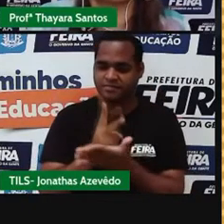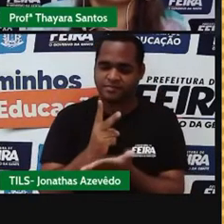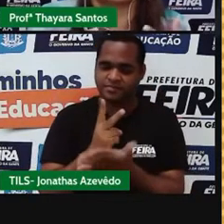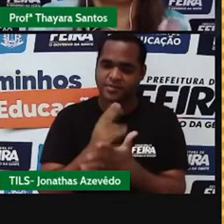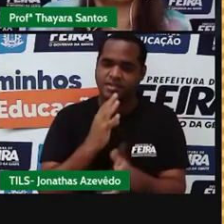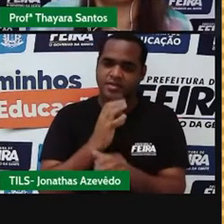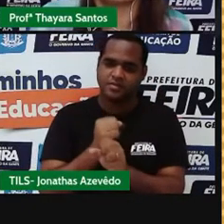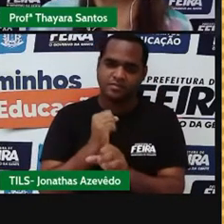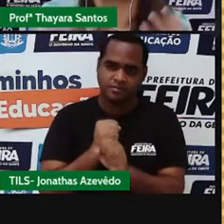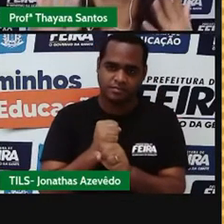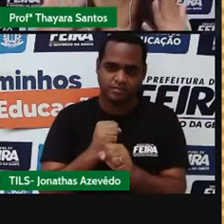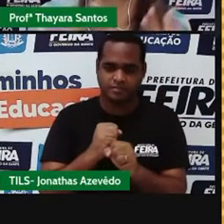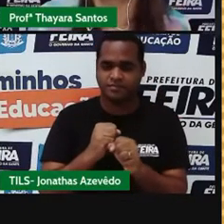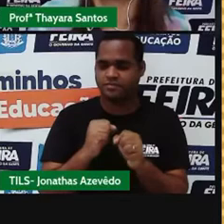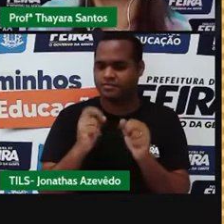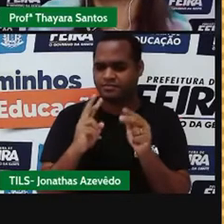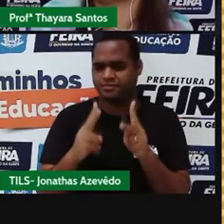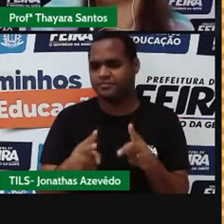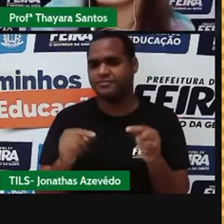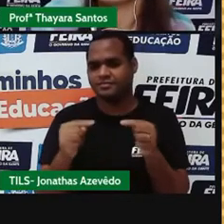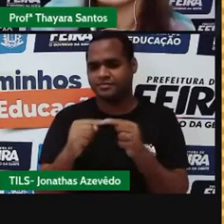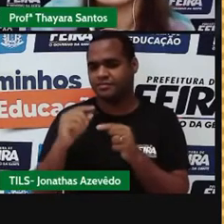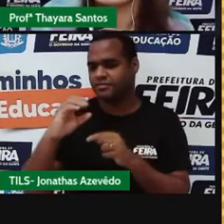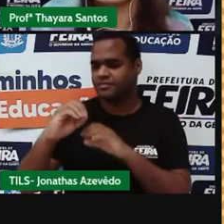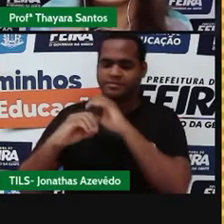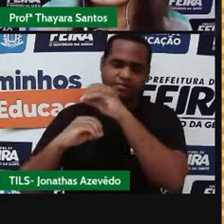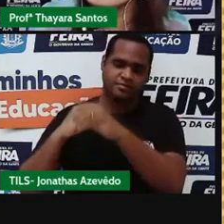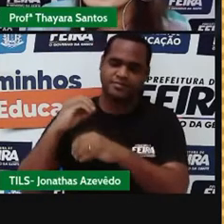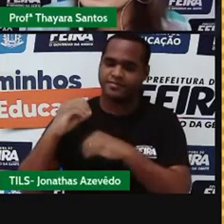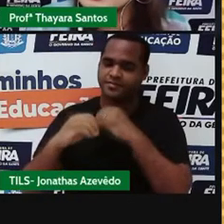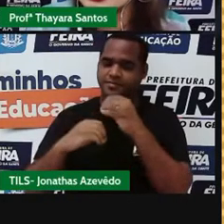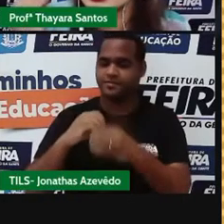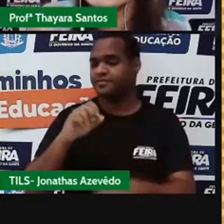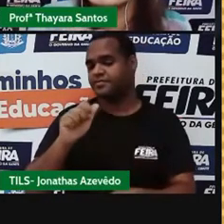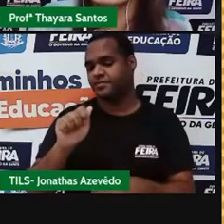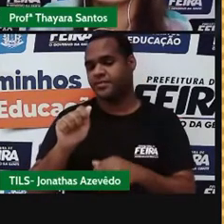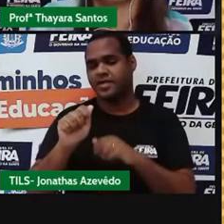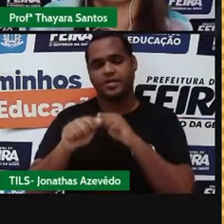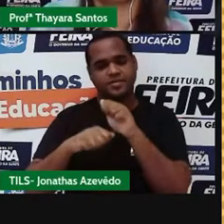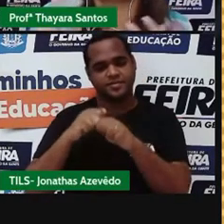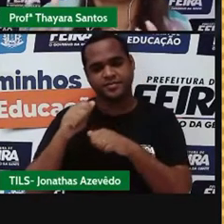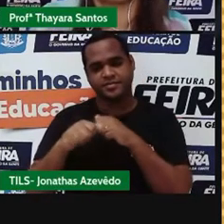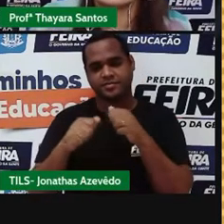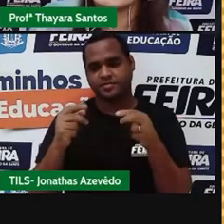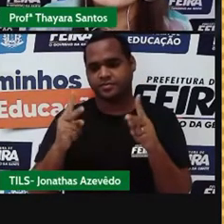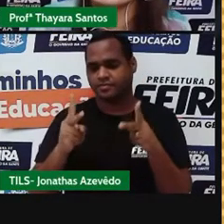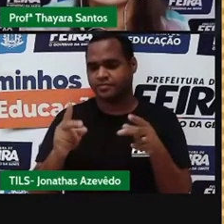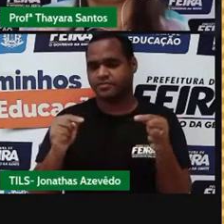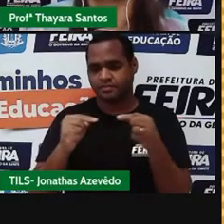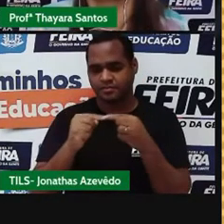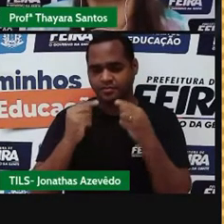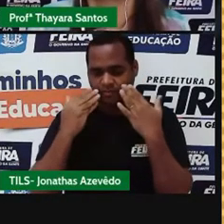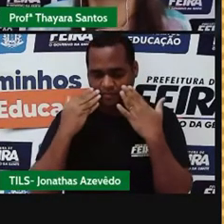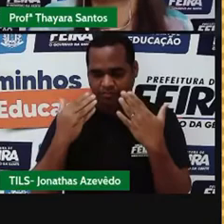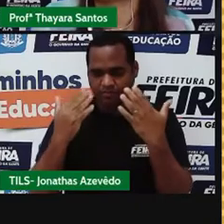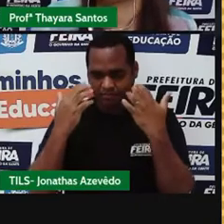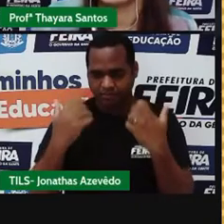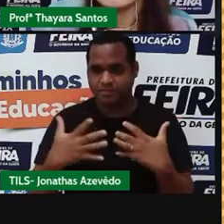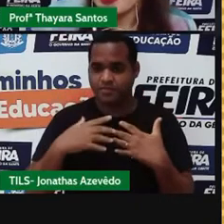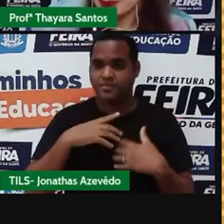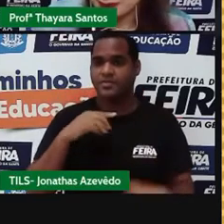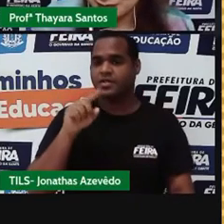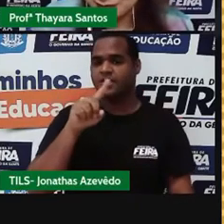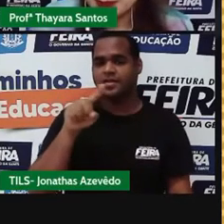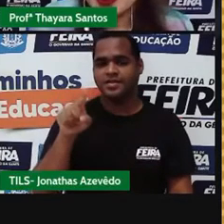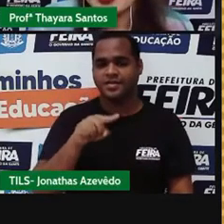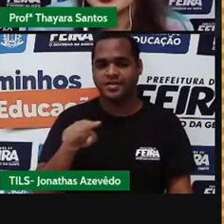prótons que existem no núcleo daquele átomo. E geralmente a gente vê ele sendo representado pela letra Z.